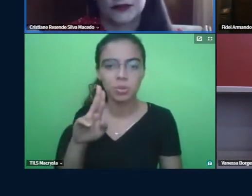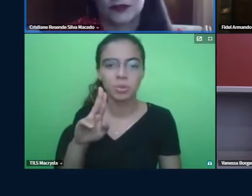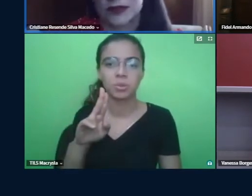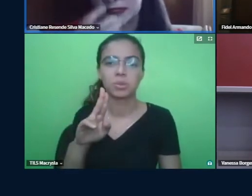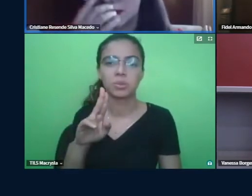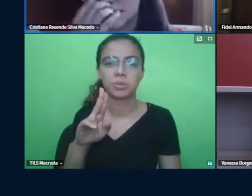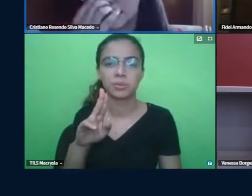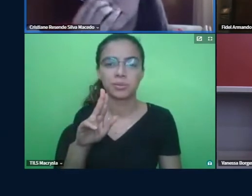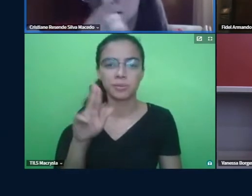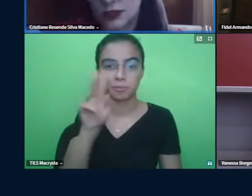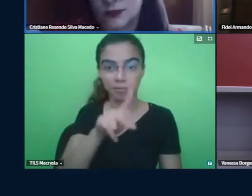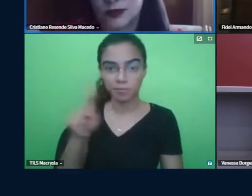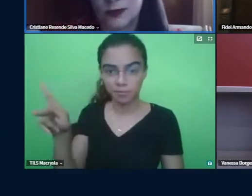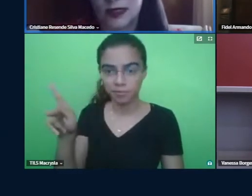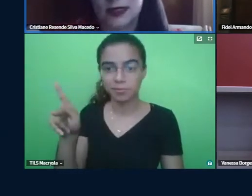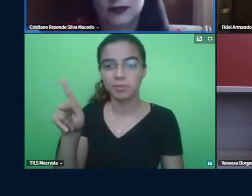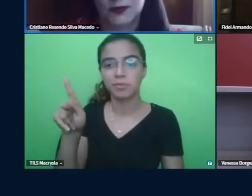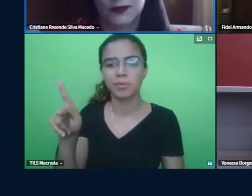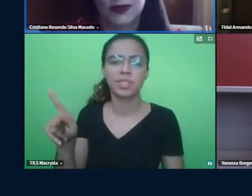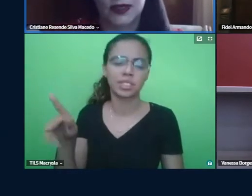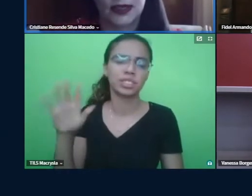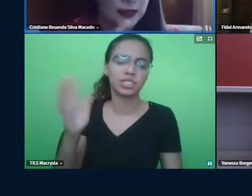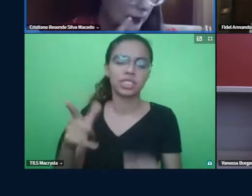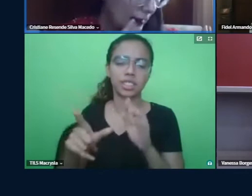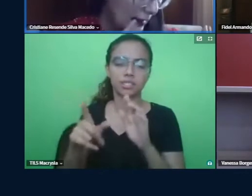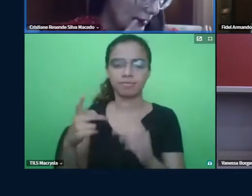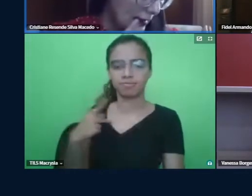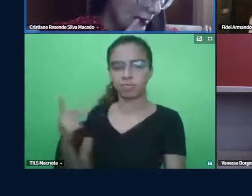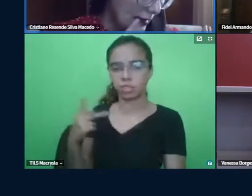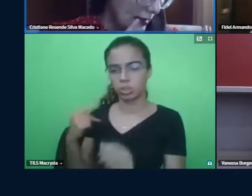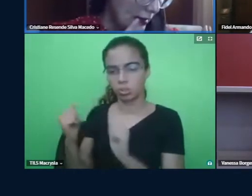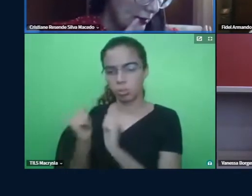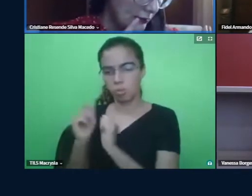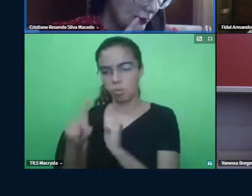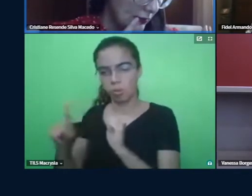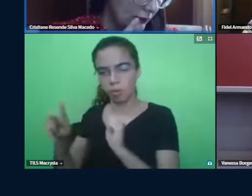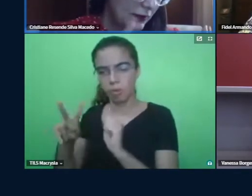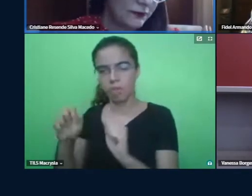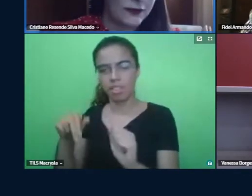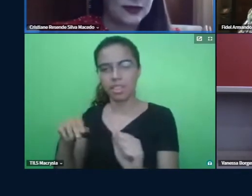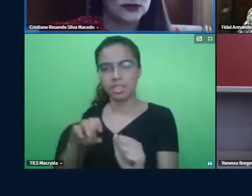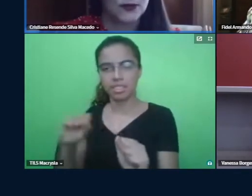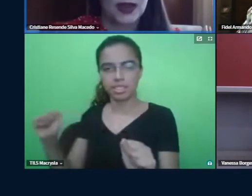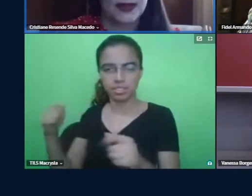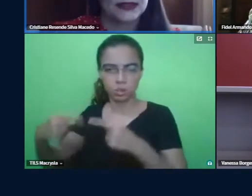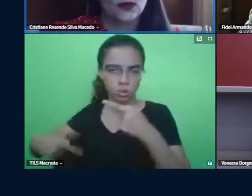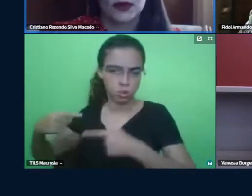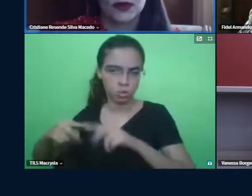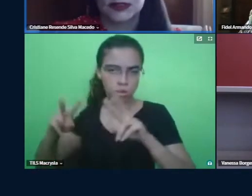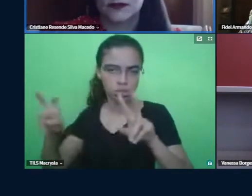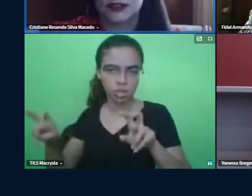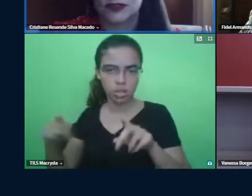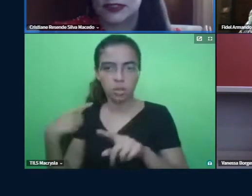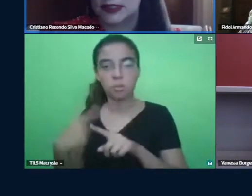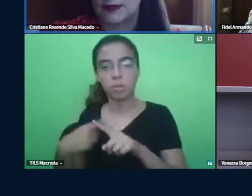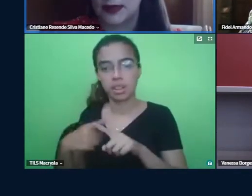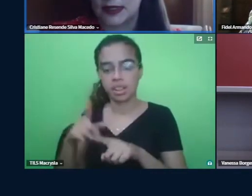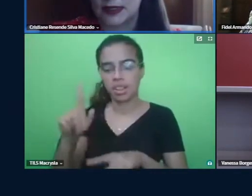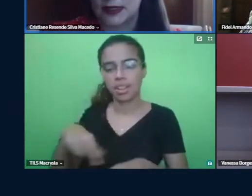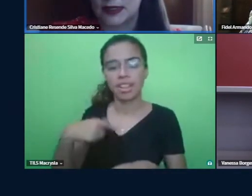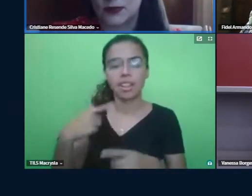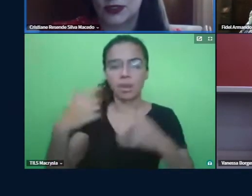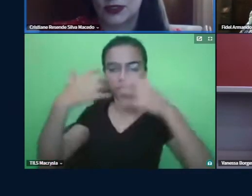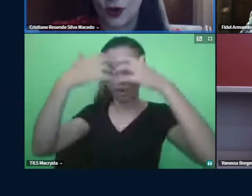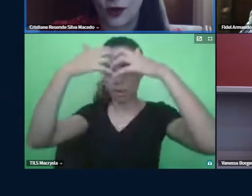A professora Vanessa, nós até discutimos sobre isso, porque... Falando sobre a metacognição, você usa